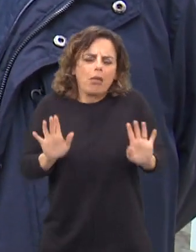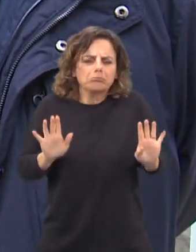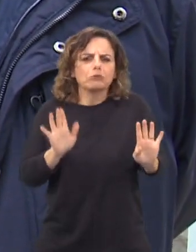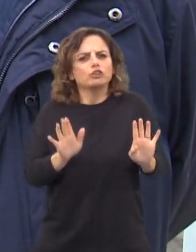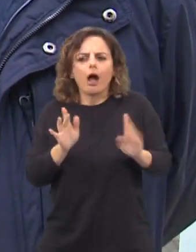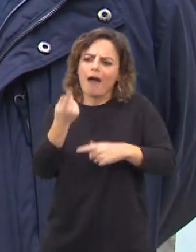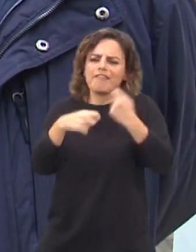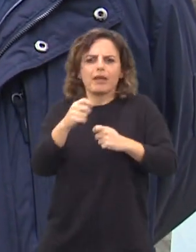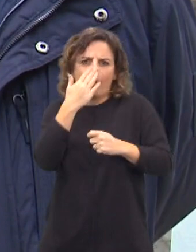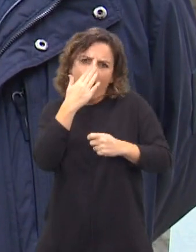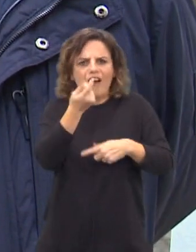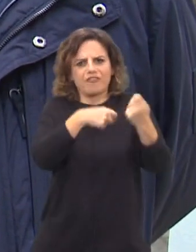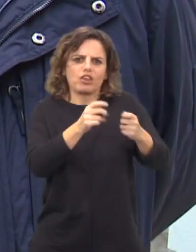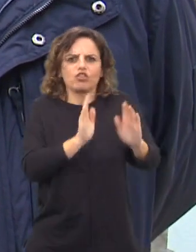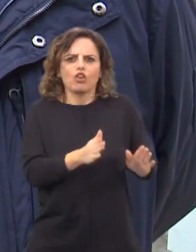vendeu o que tinha a vender,